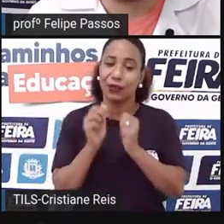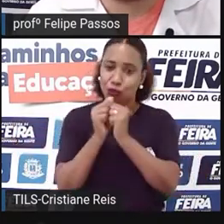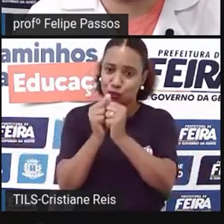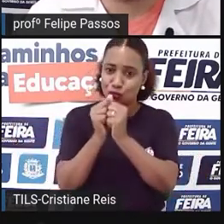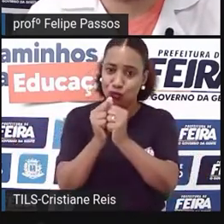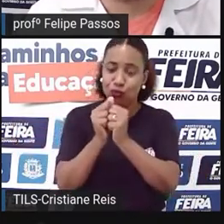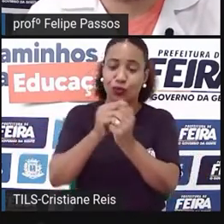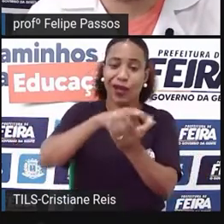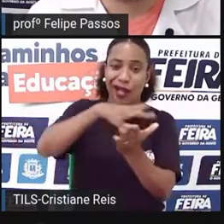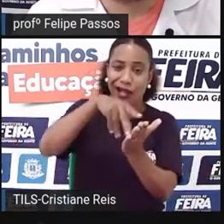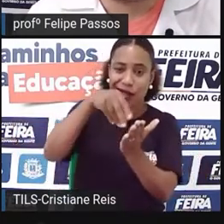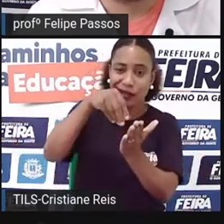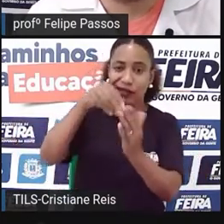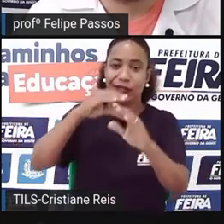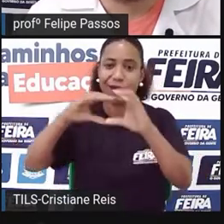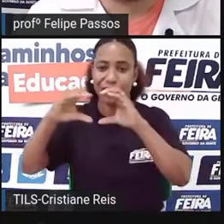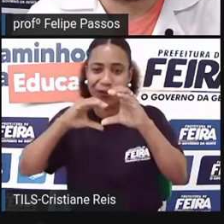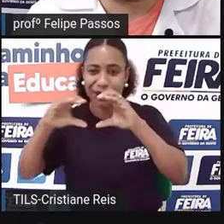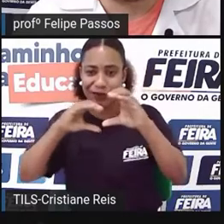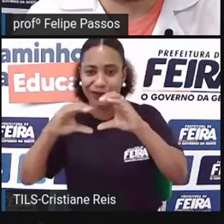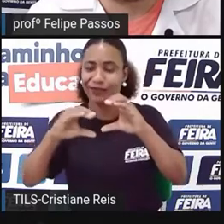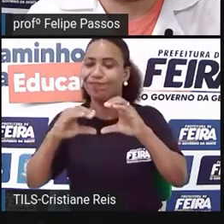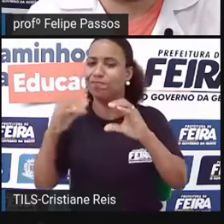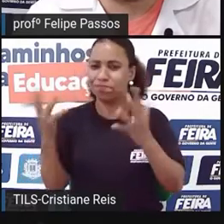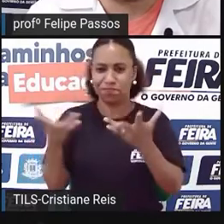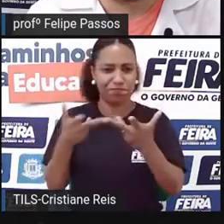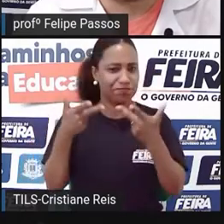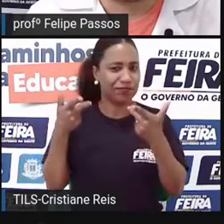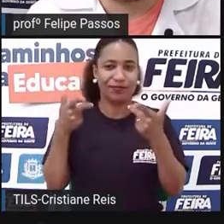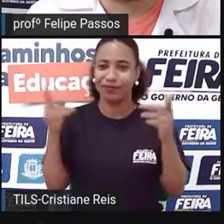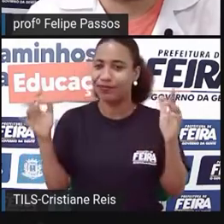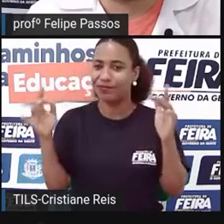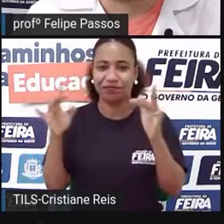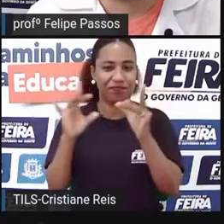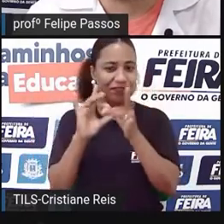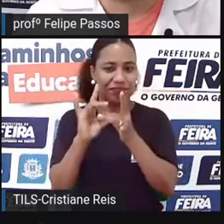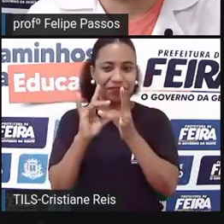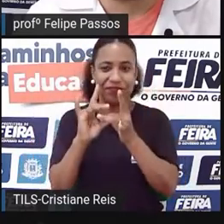e comunicação, eu acho que são duas vertentes que só andam juntas,